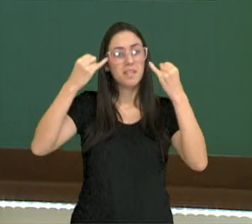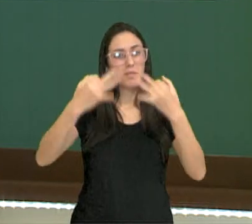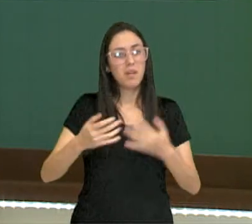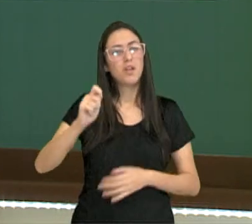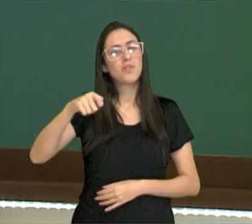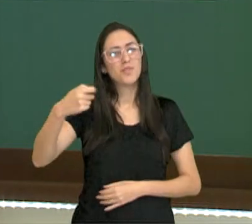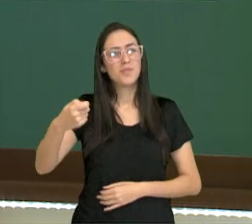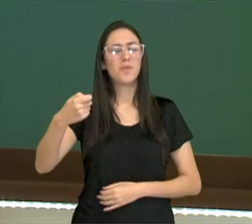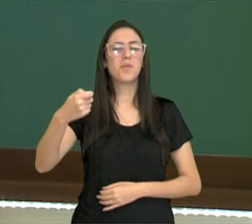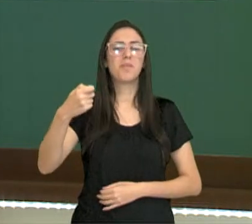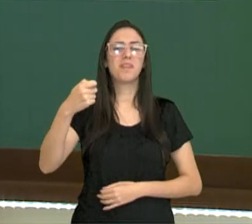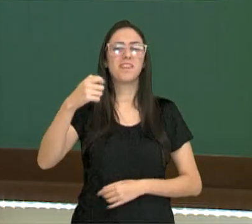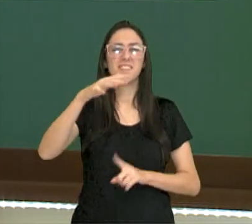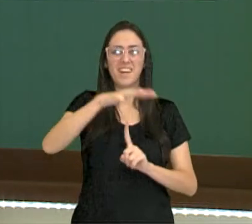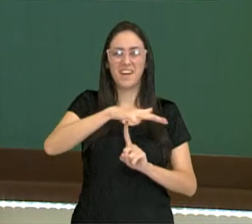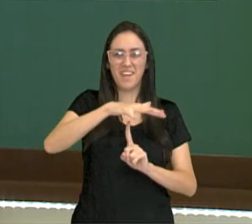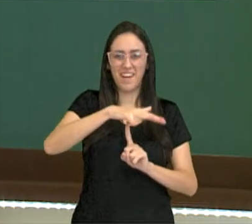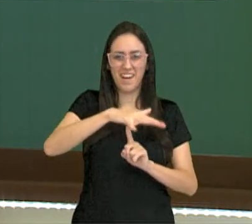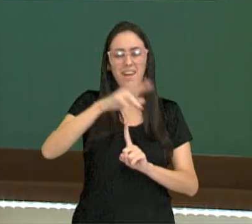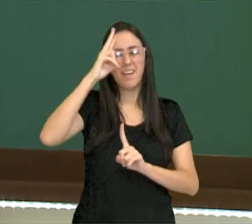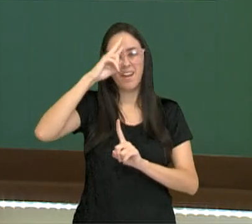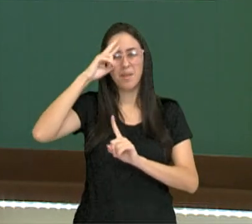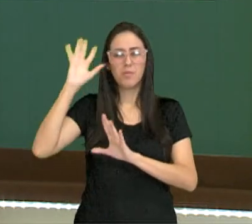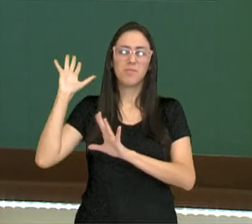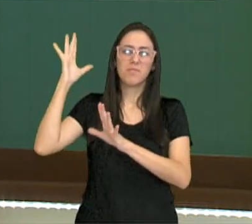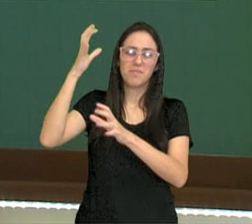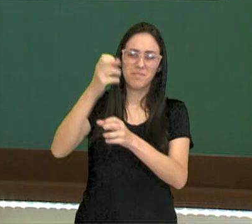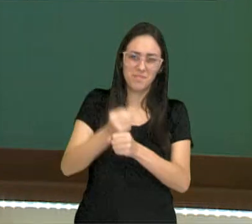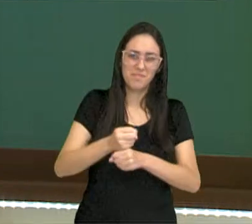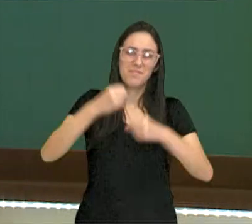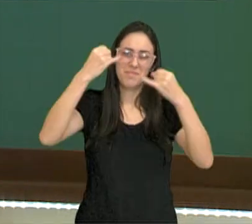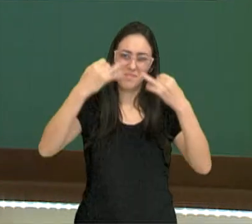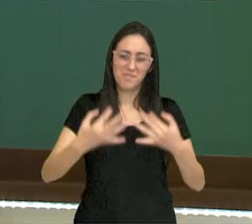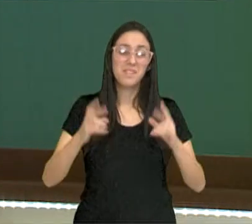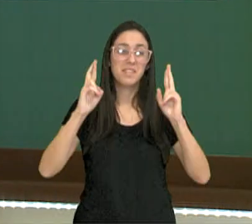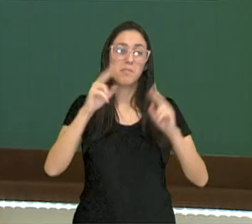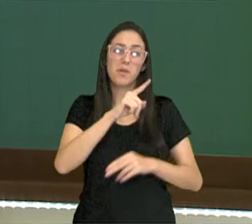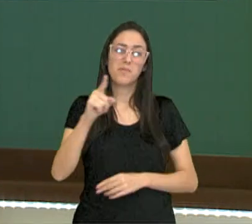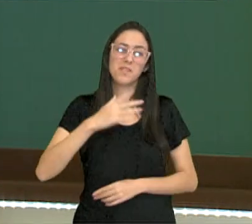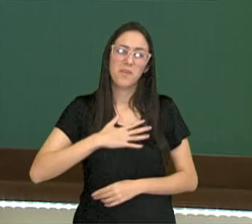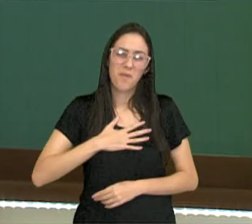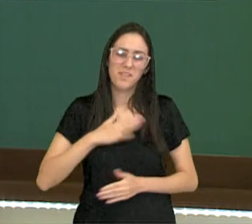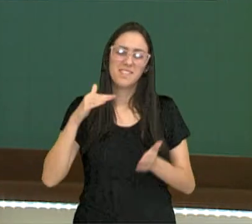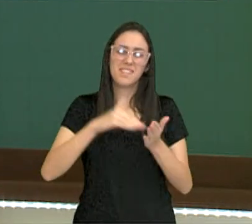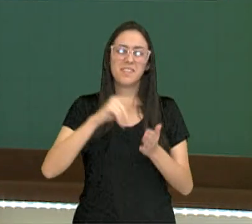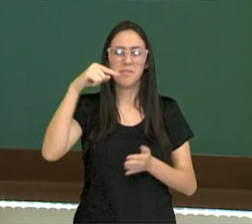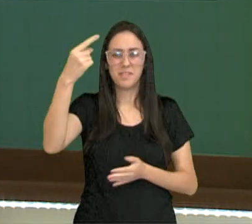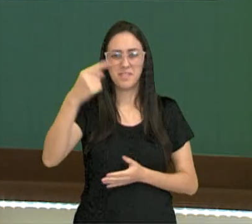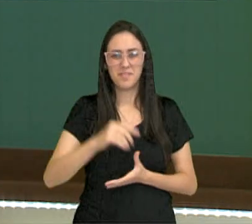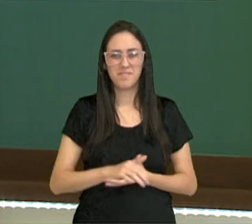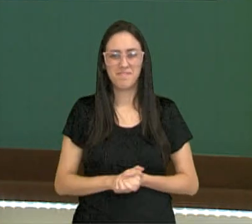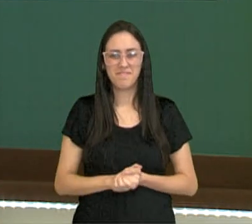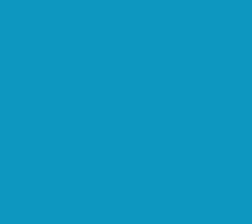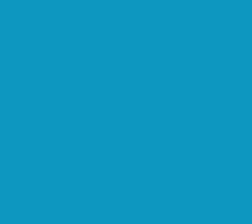sobre as gimnospermas. Nós relembramos esse conteúdo. Espero que vocês tenham gostado e até breve!